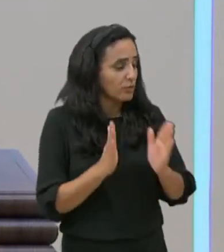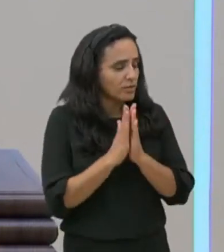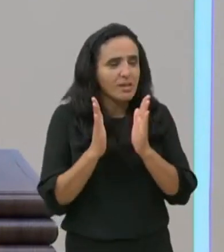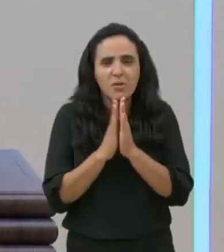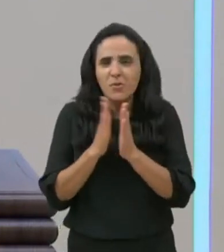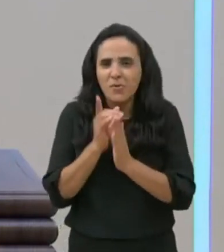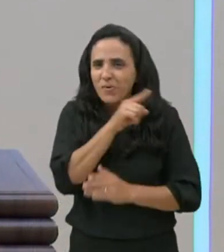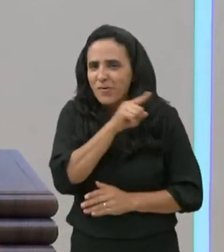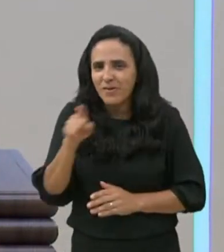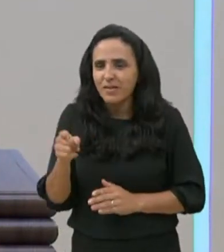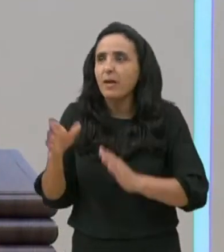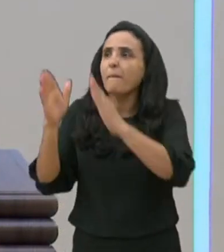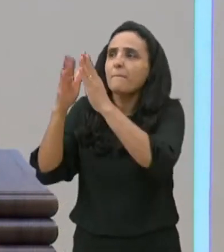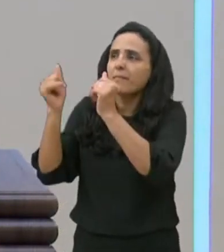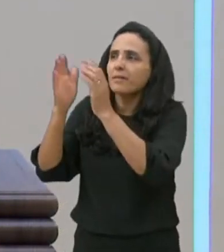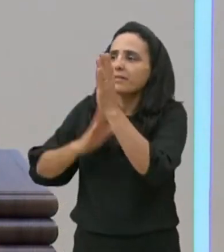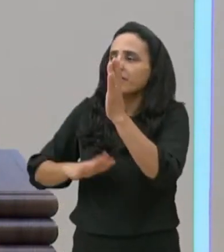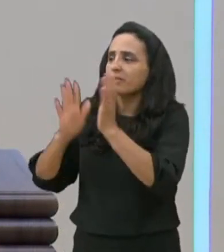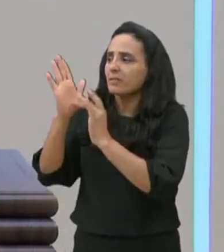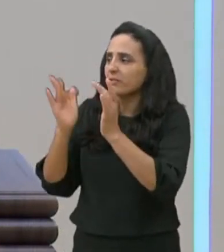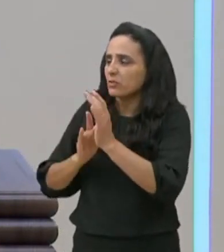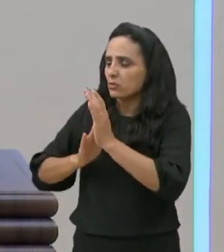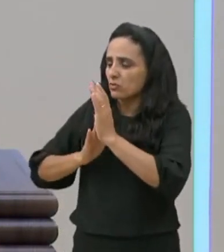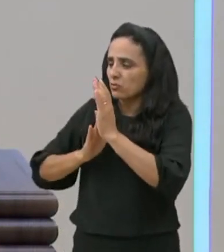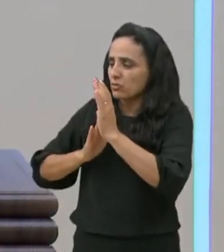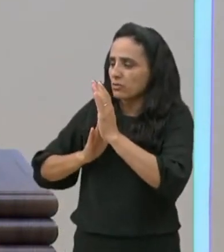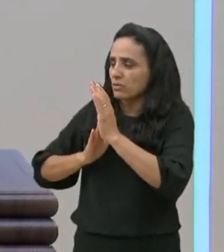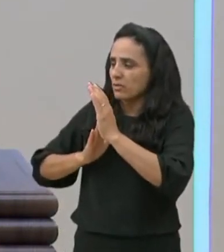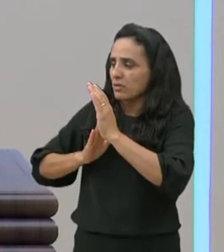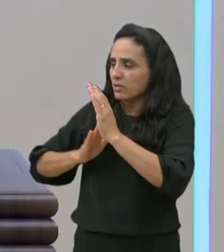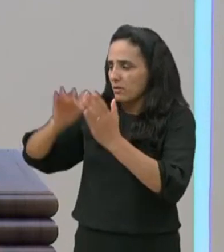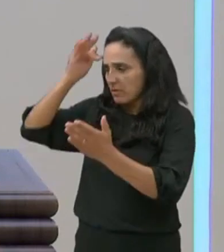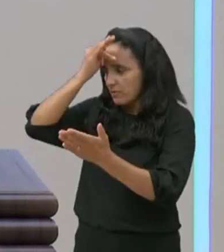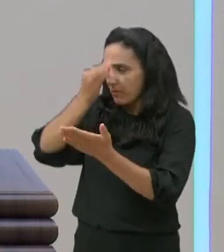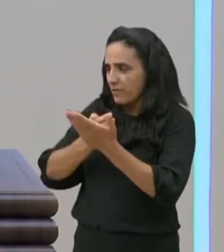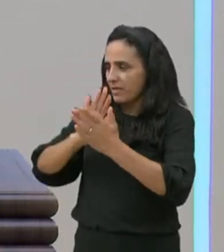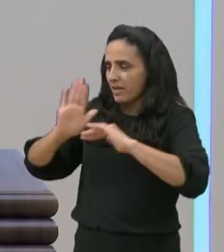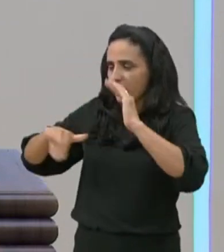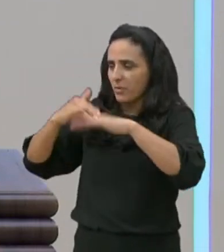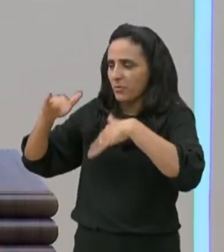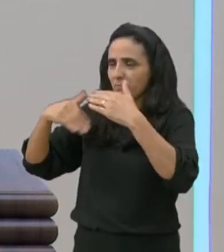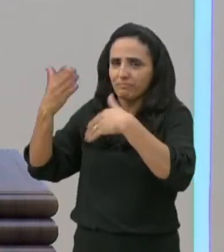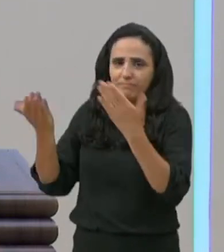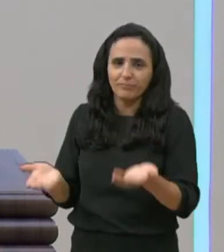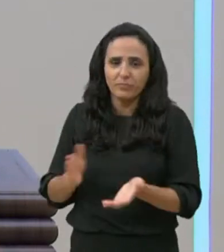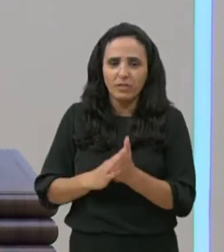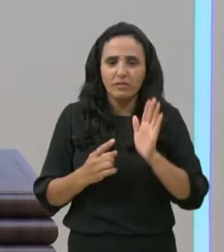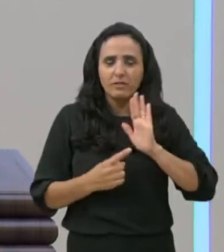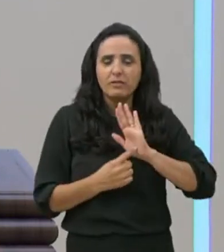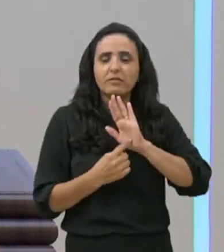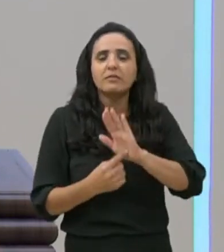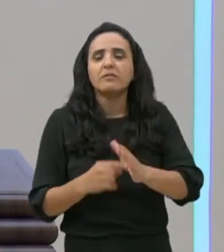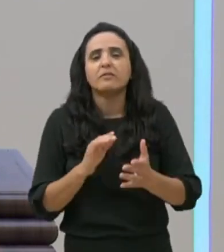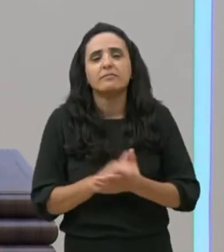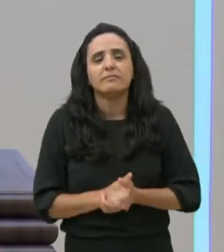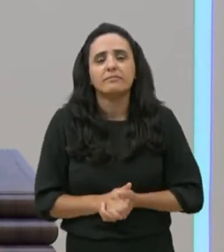Jesus, aumentar a sua fé, e nesta oração, vamos apresentar, a nossa irmã,